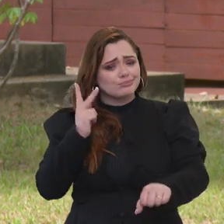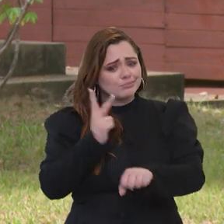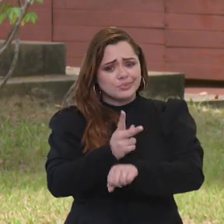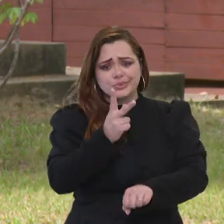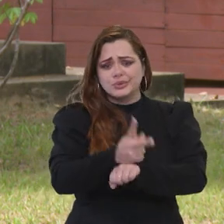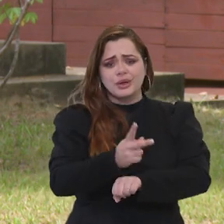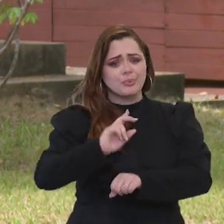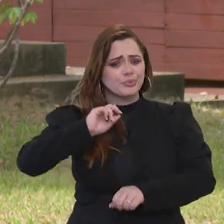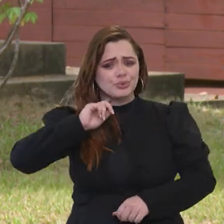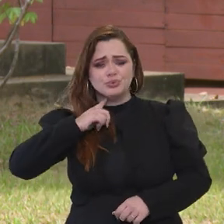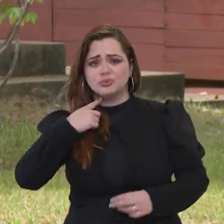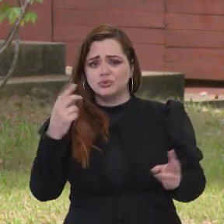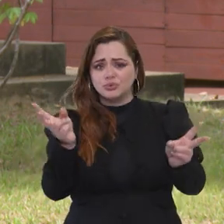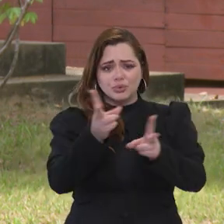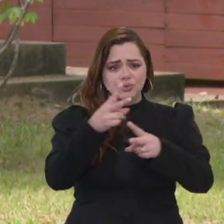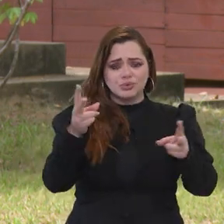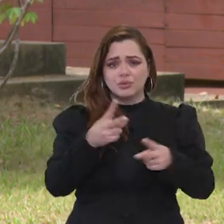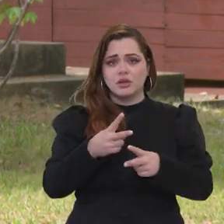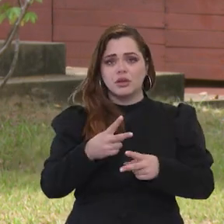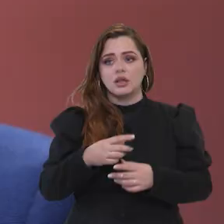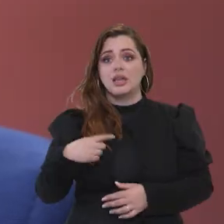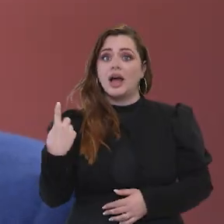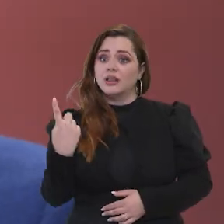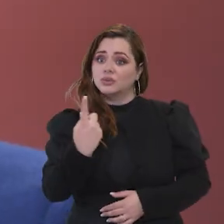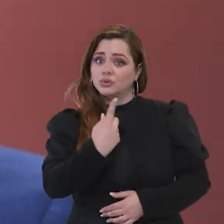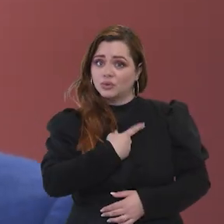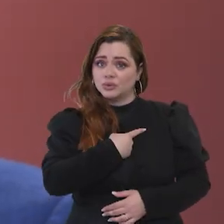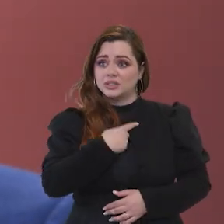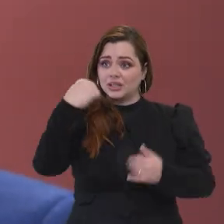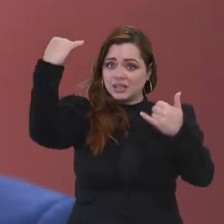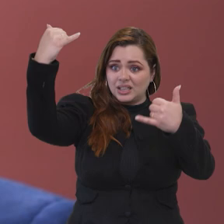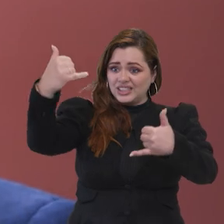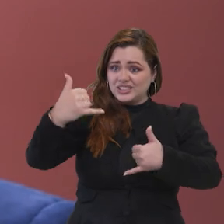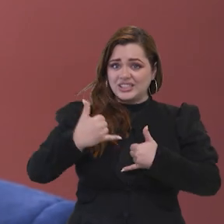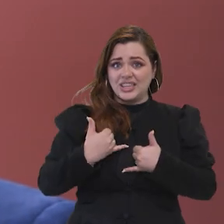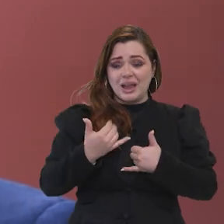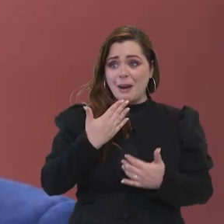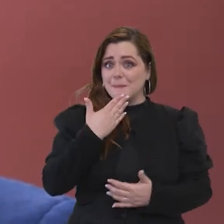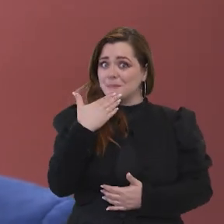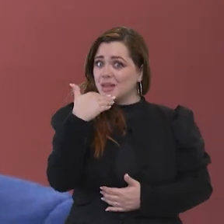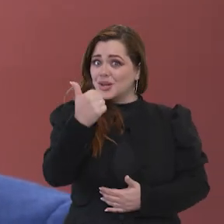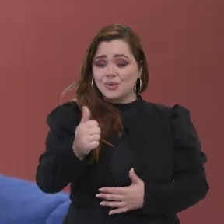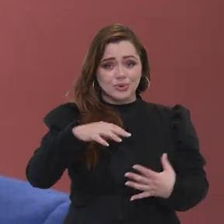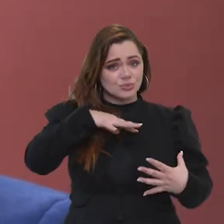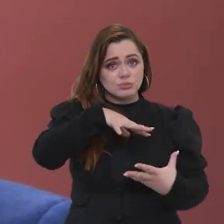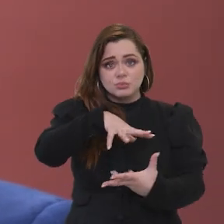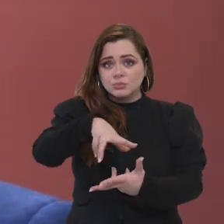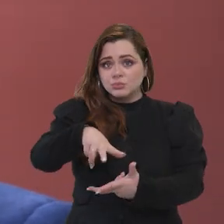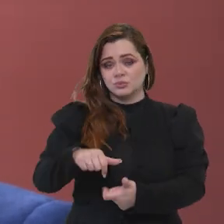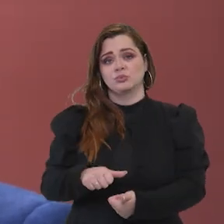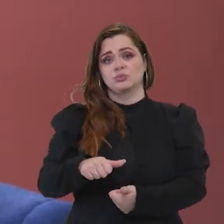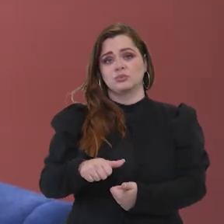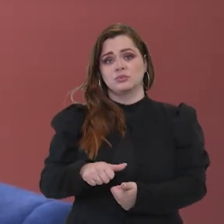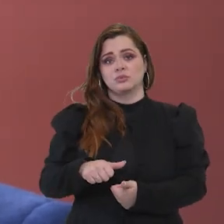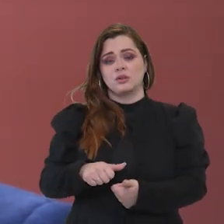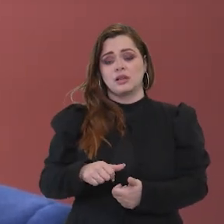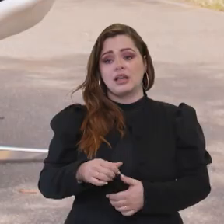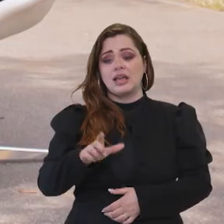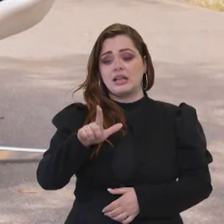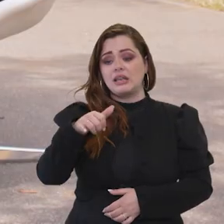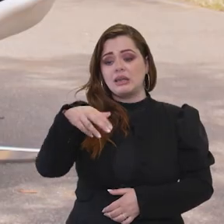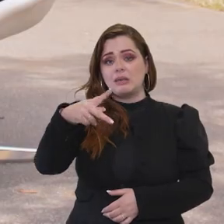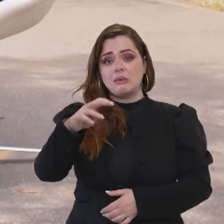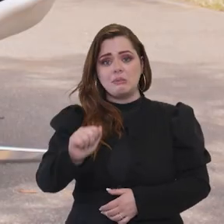matriz de energia é a matriz mais limpa do mundo. Nós sabemos do nosso dever de